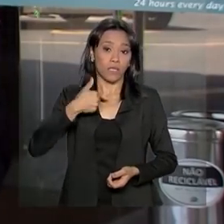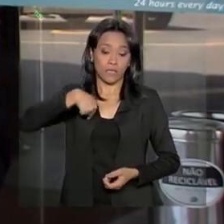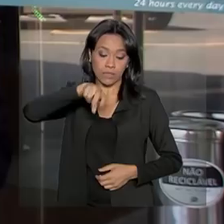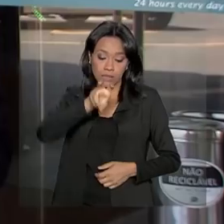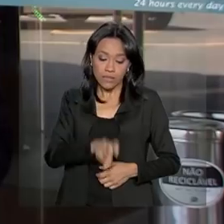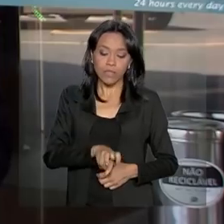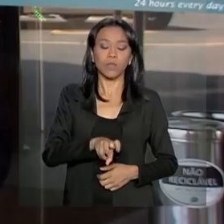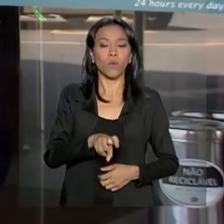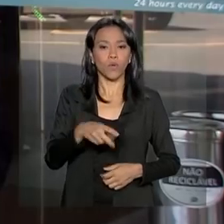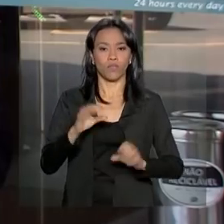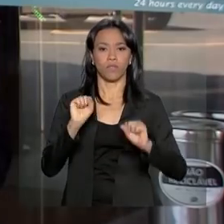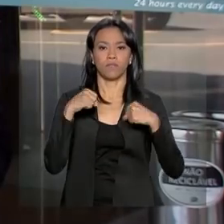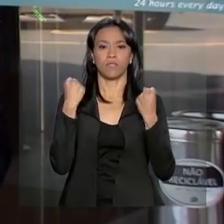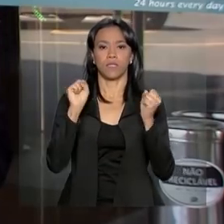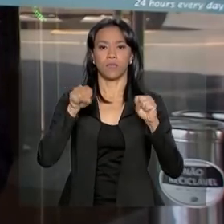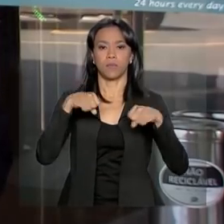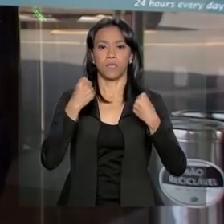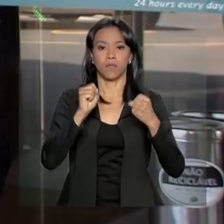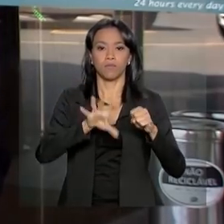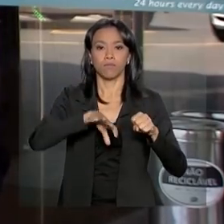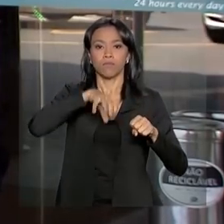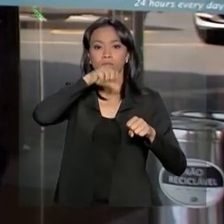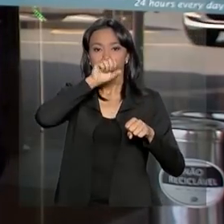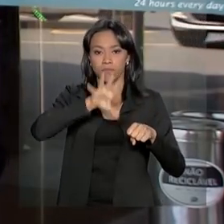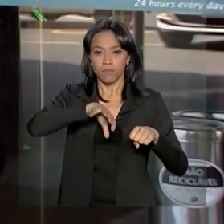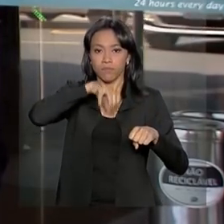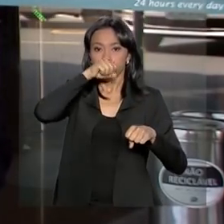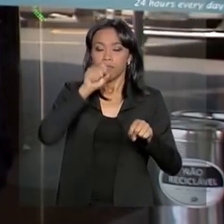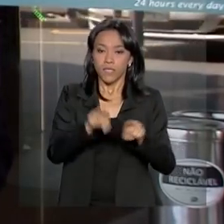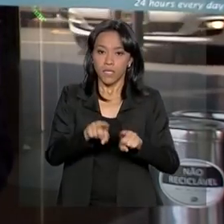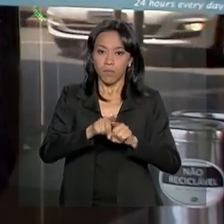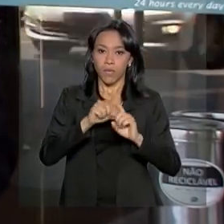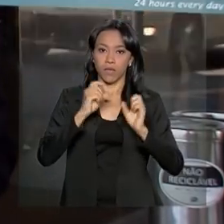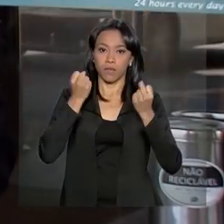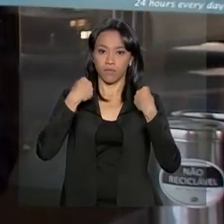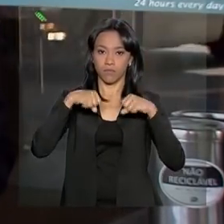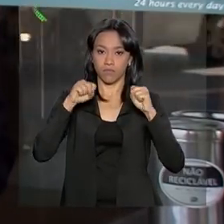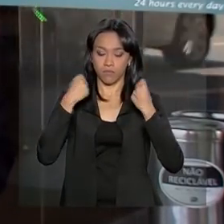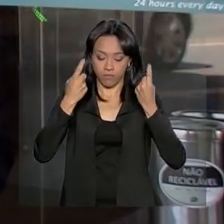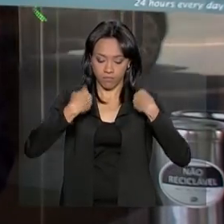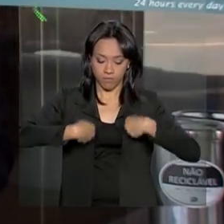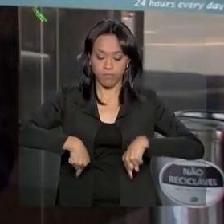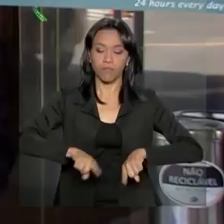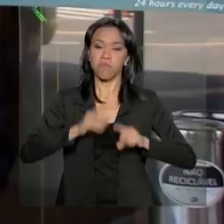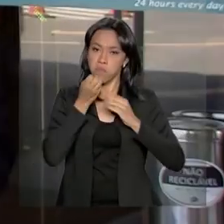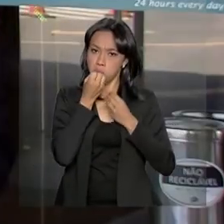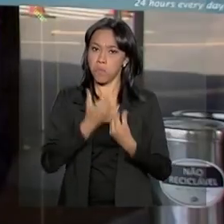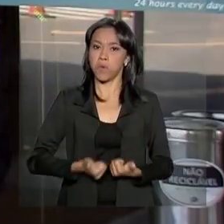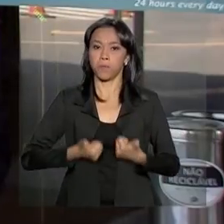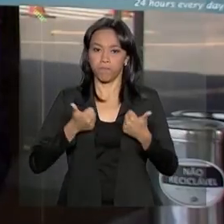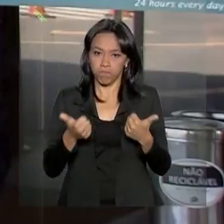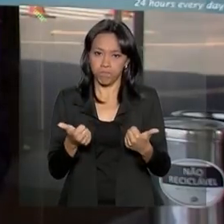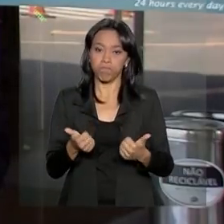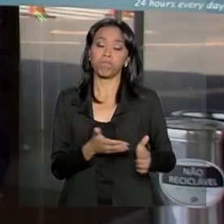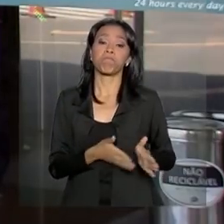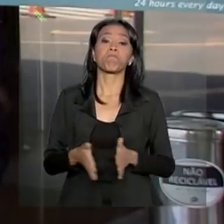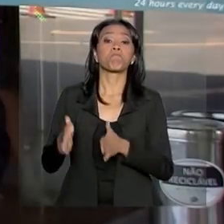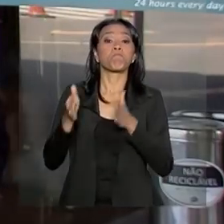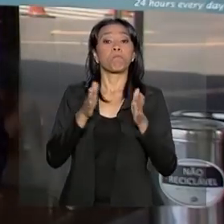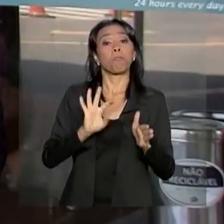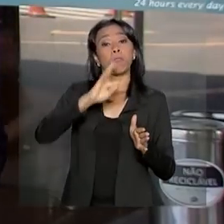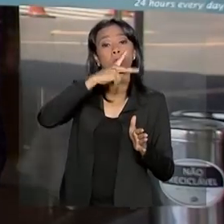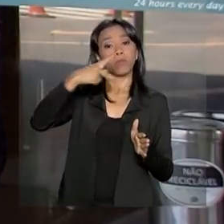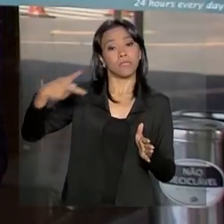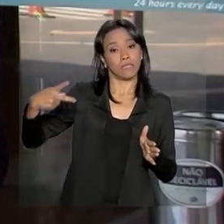exercícios de fisioterapia respiratória e também motora com bom desempenho. O presidente da República